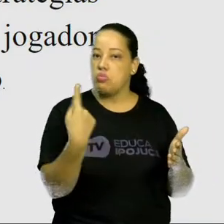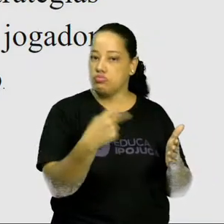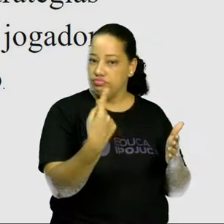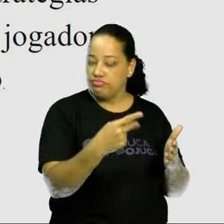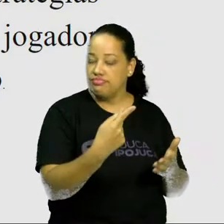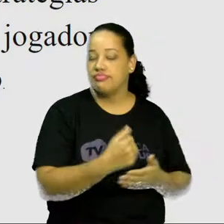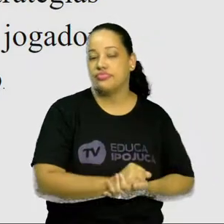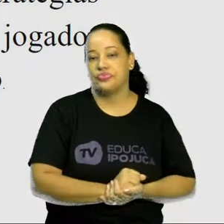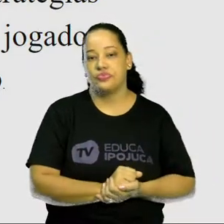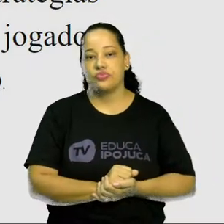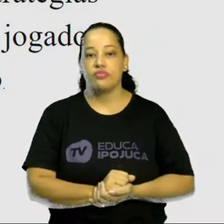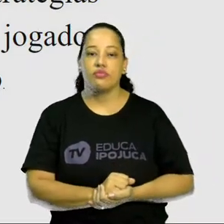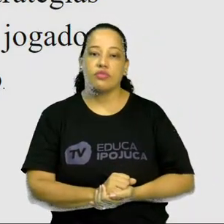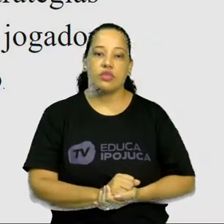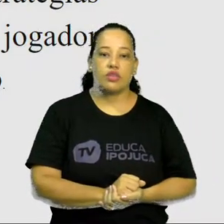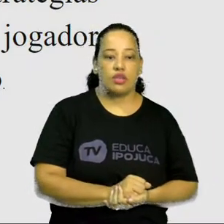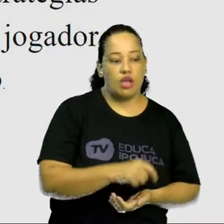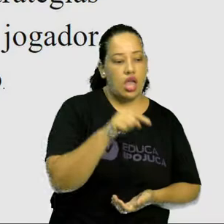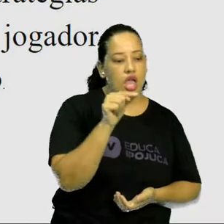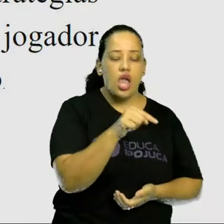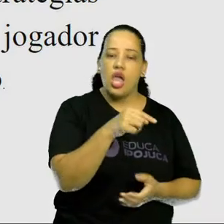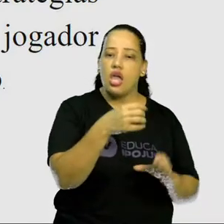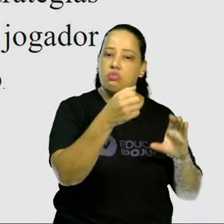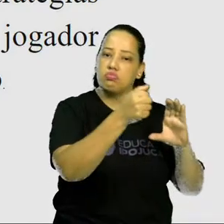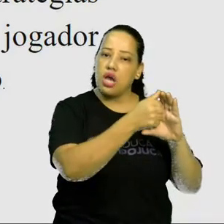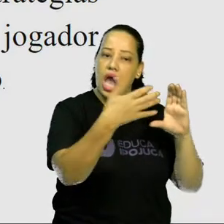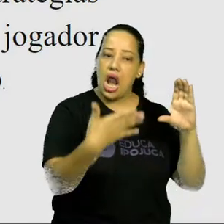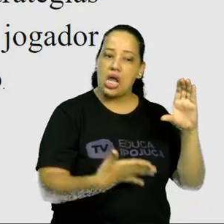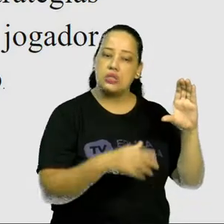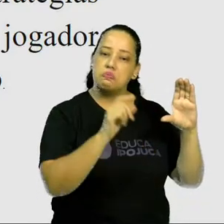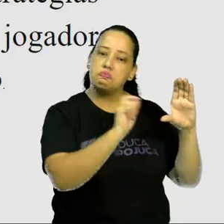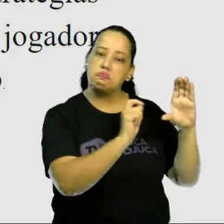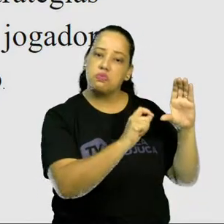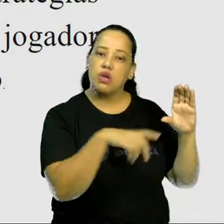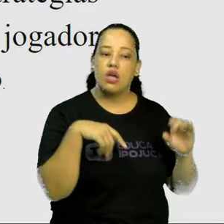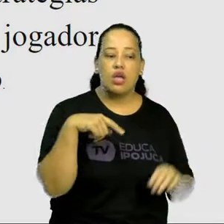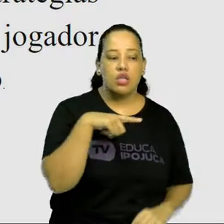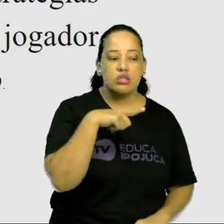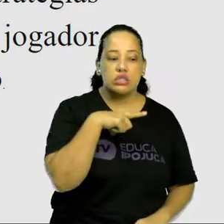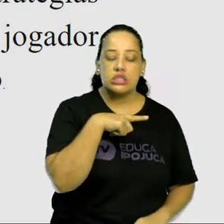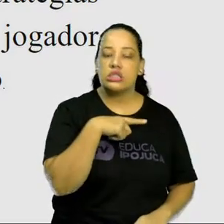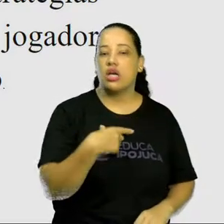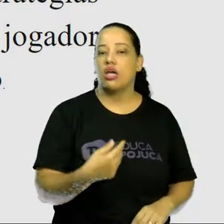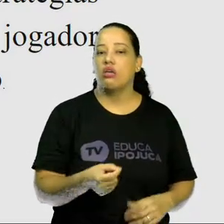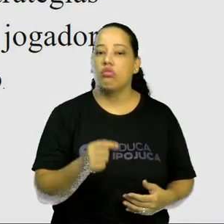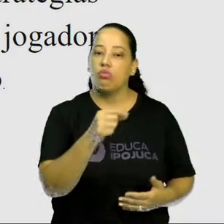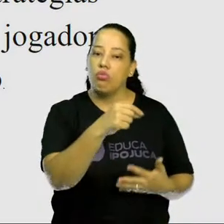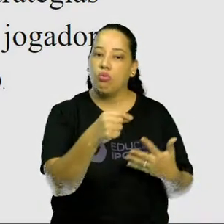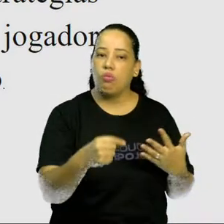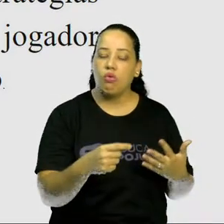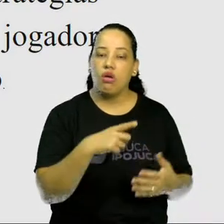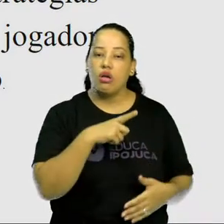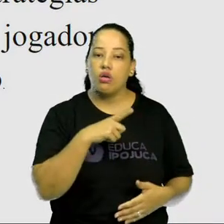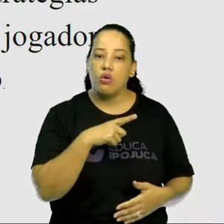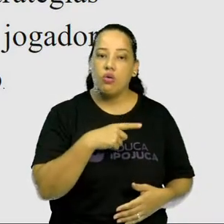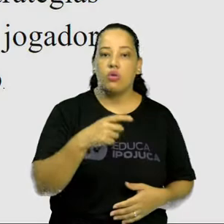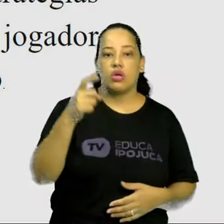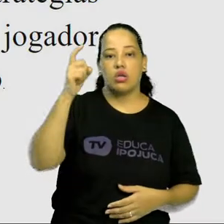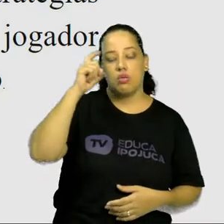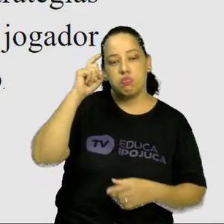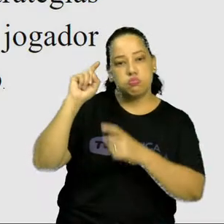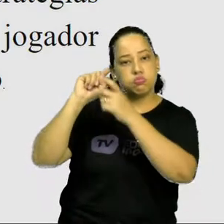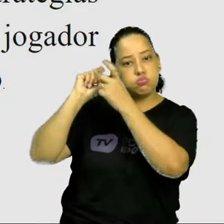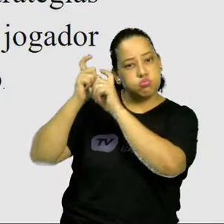Como é caracterizado o jogo de salão? O jogo de salão ele vai ser caracterizado pela questão do raciocínio